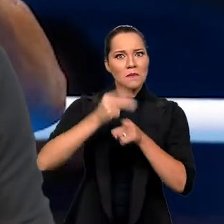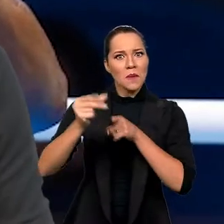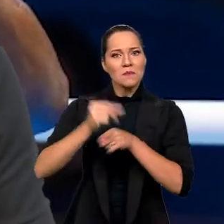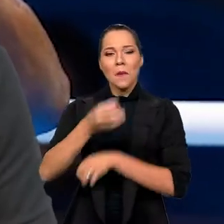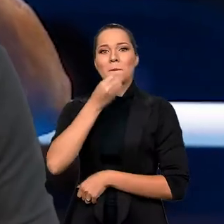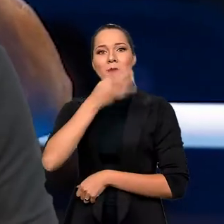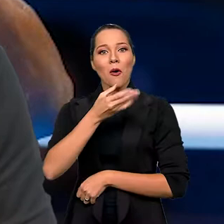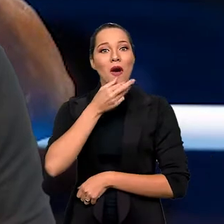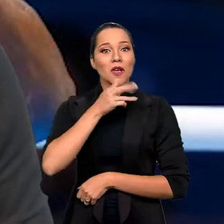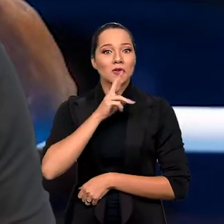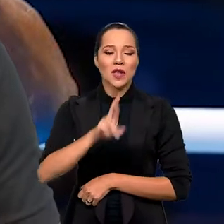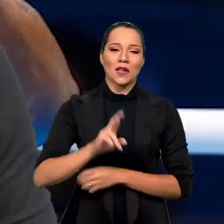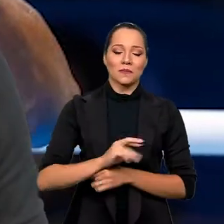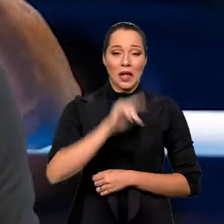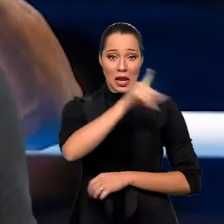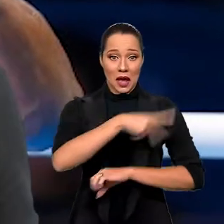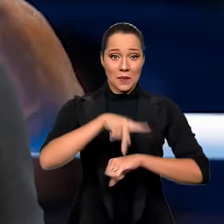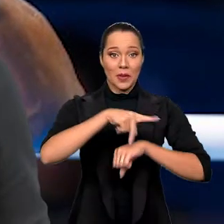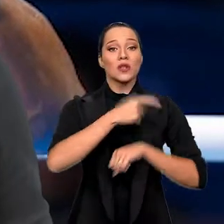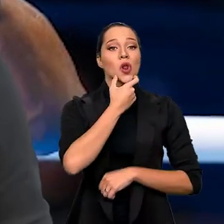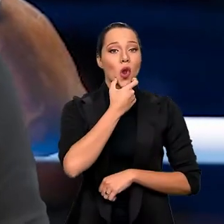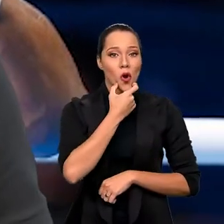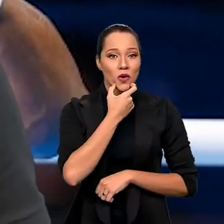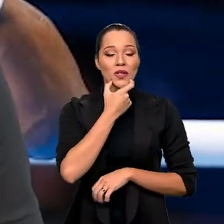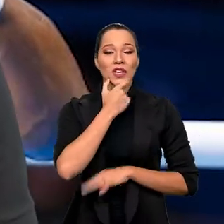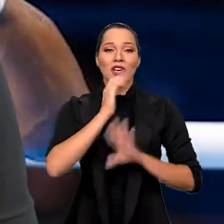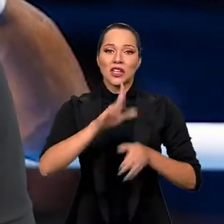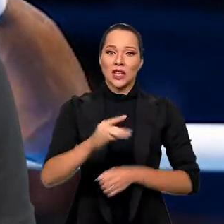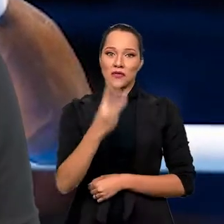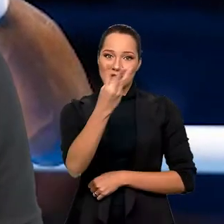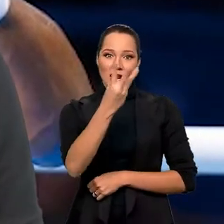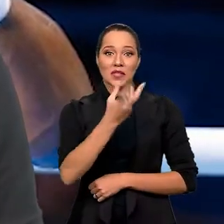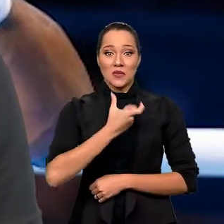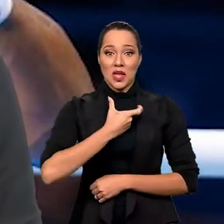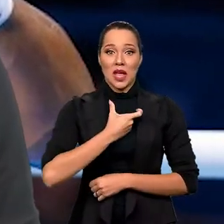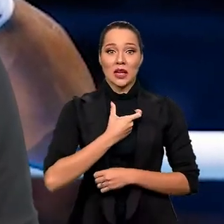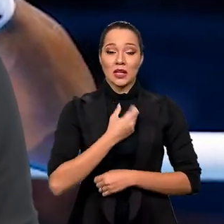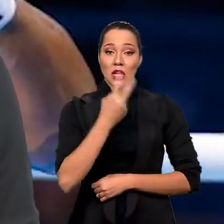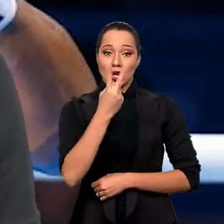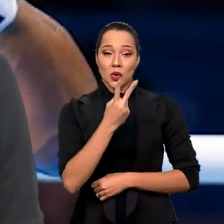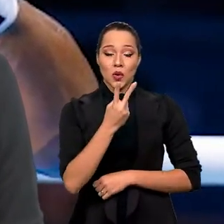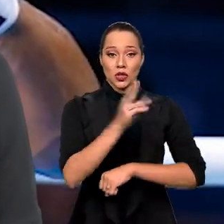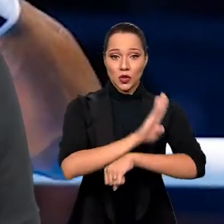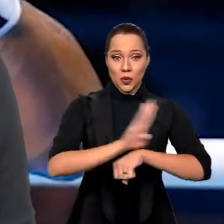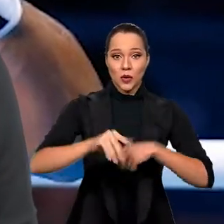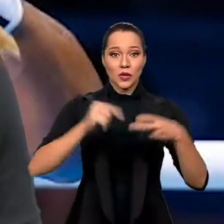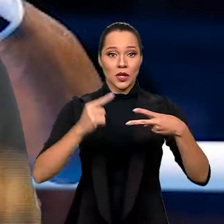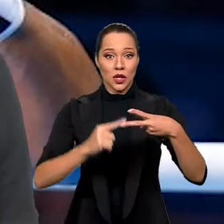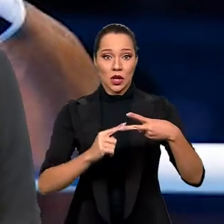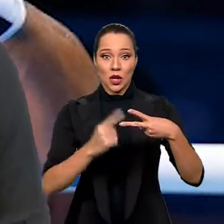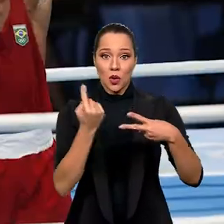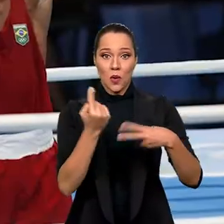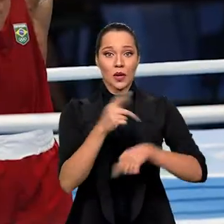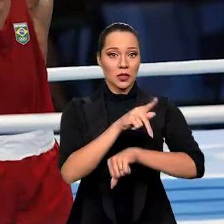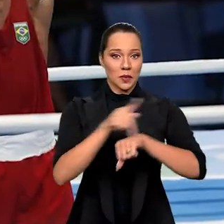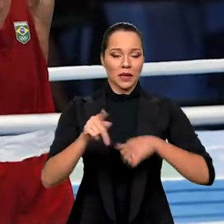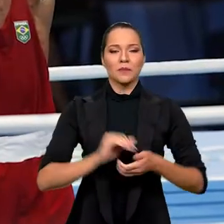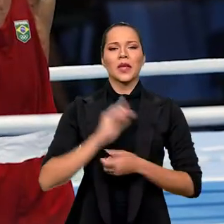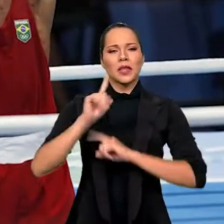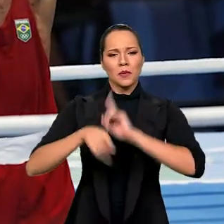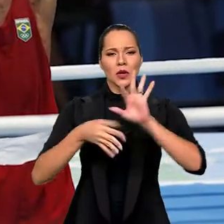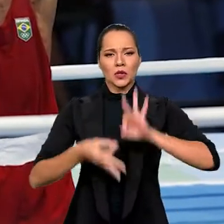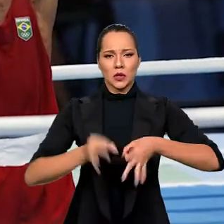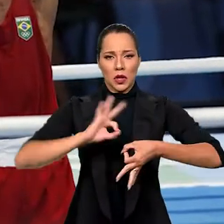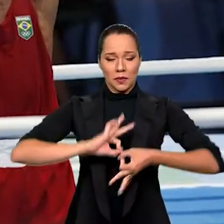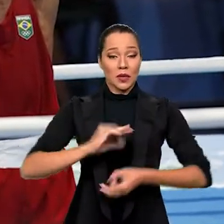conseguindo bons resultados. Lá em Londres, a gente ganhou três medalhas. Duas de bronze e uma de prata. Depois,